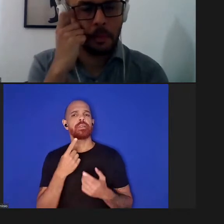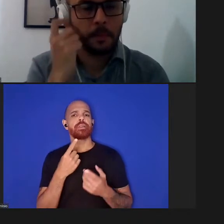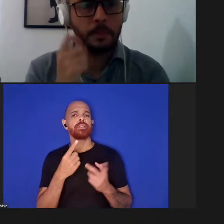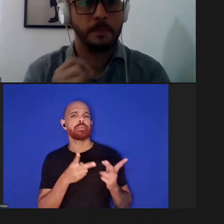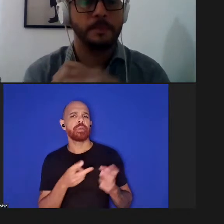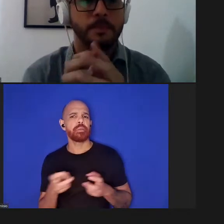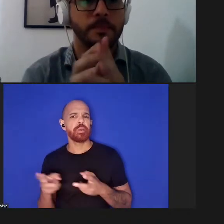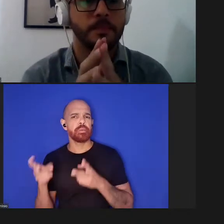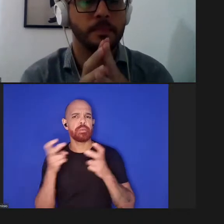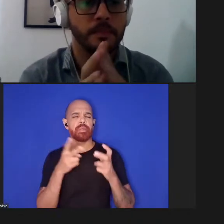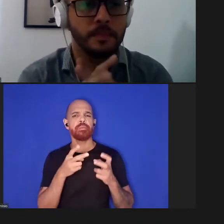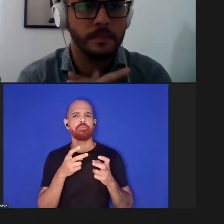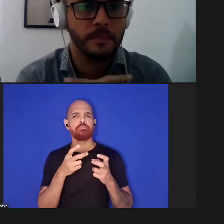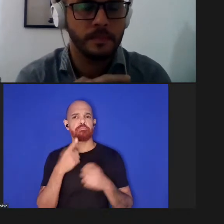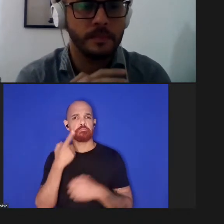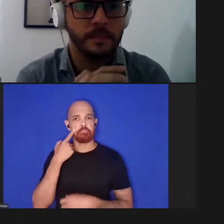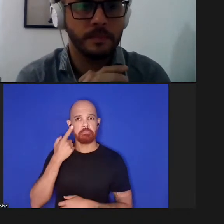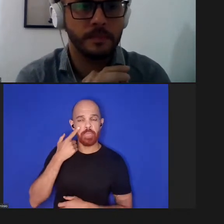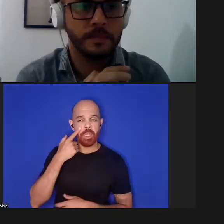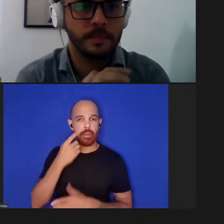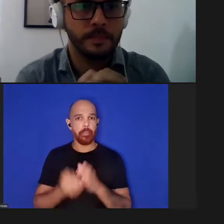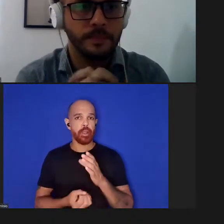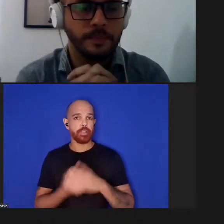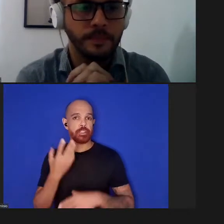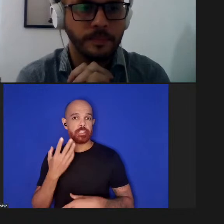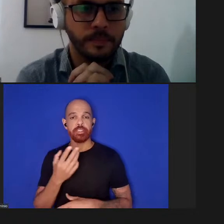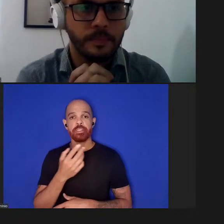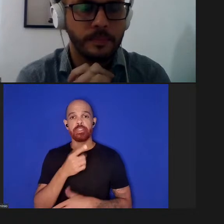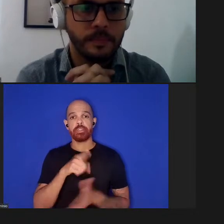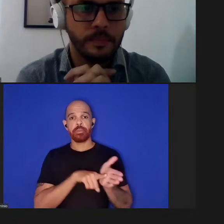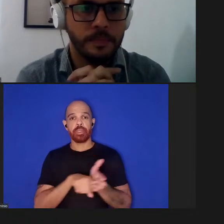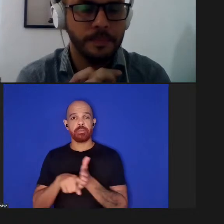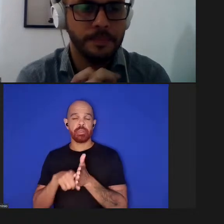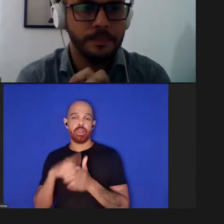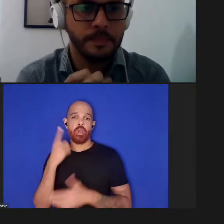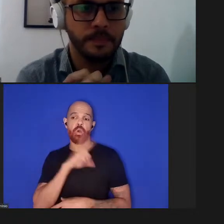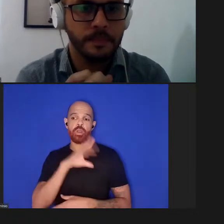e na produção de pesquisa para nós chegarmos a conclusões